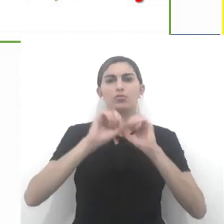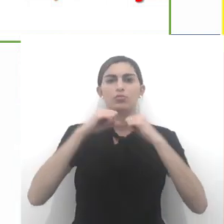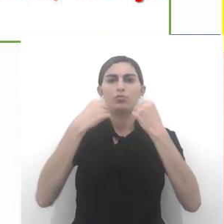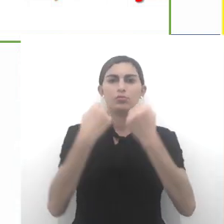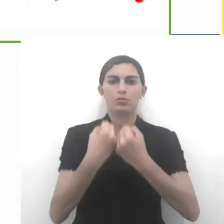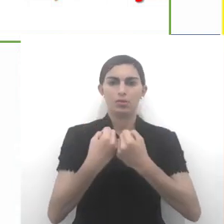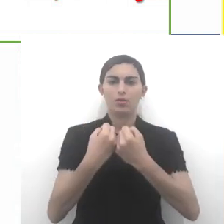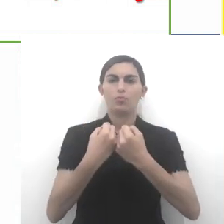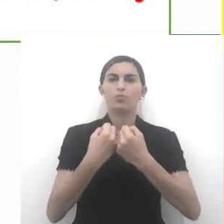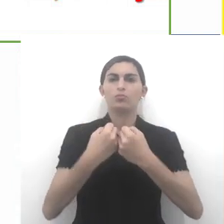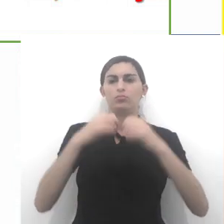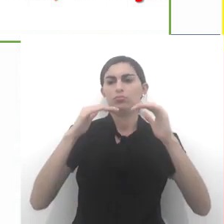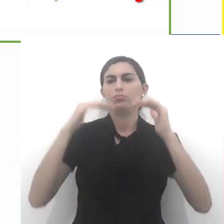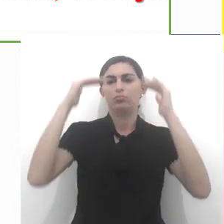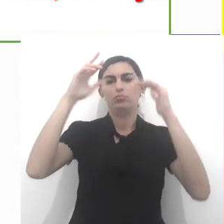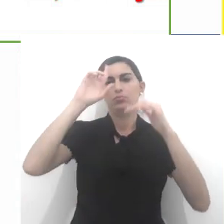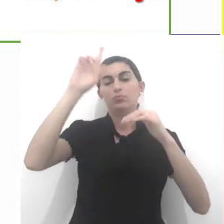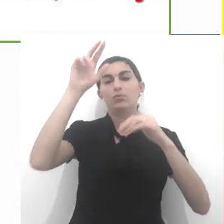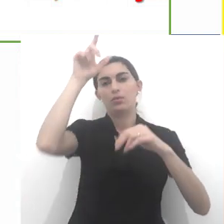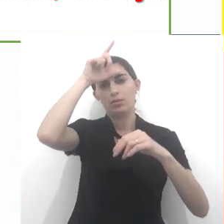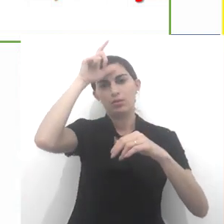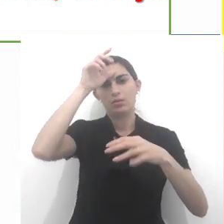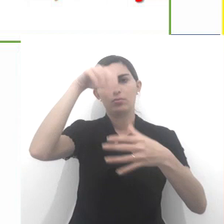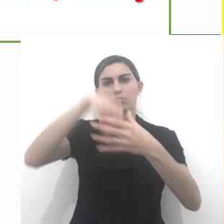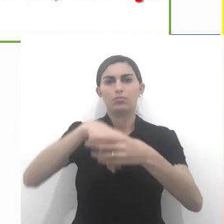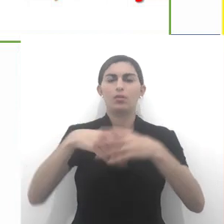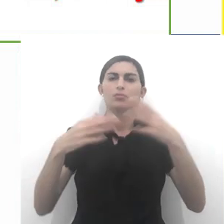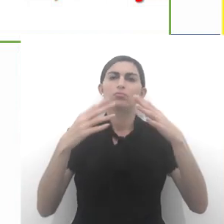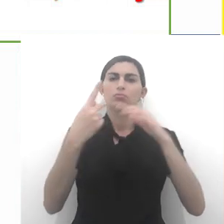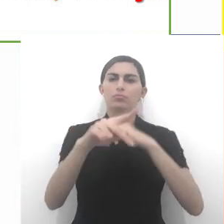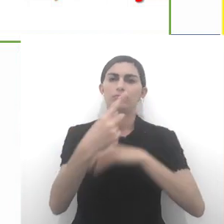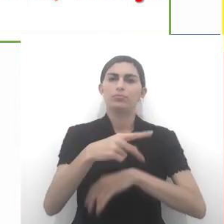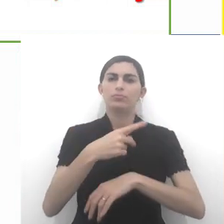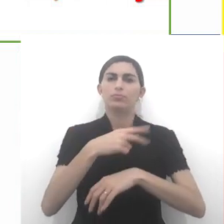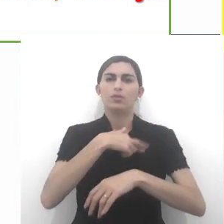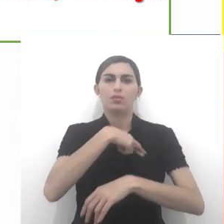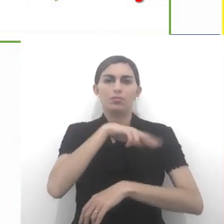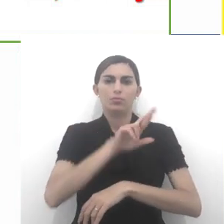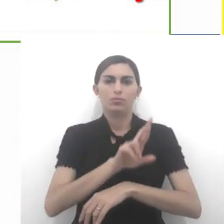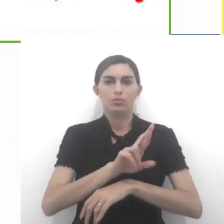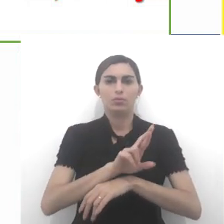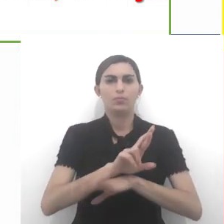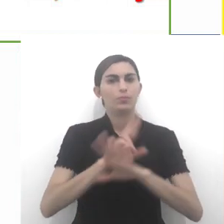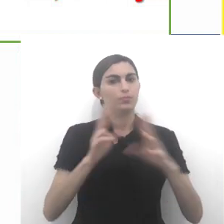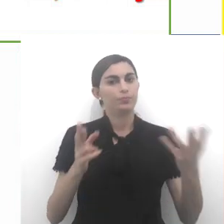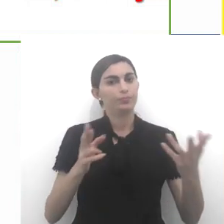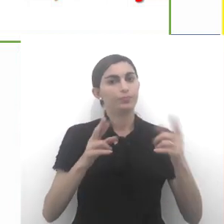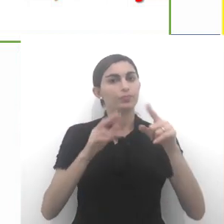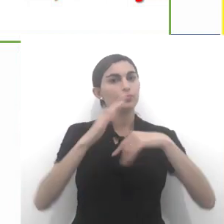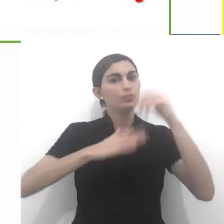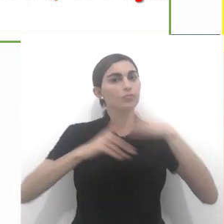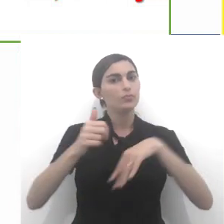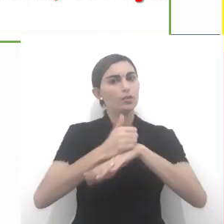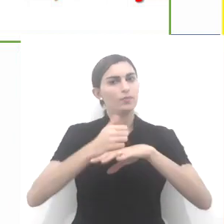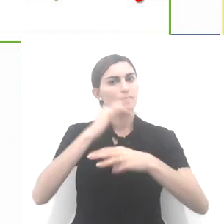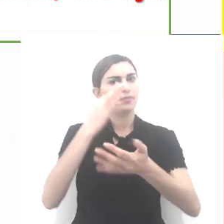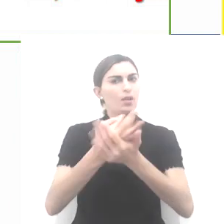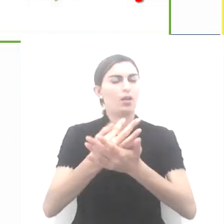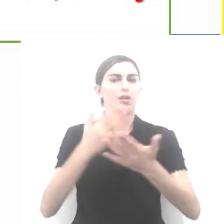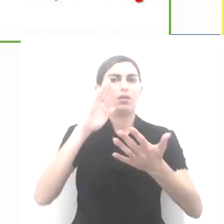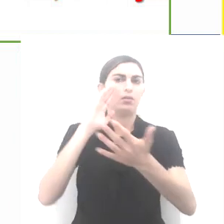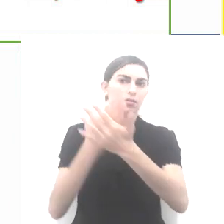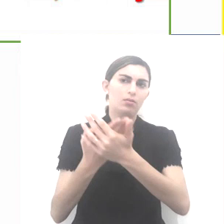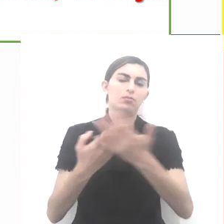social de destaque e liderança dentro de uma determinada religião. Ou seja, profissão de fé,